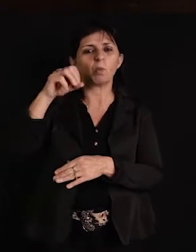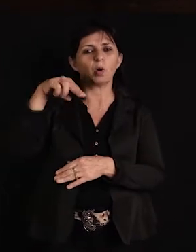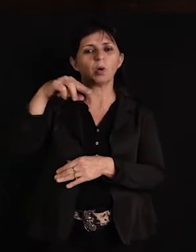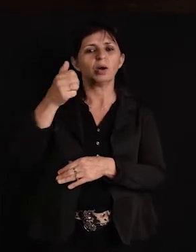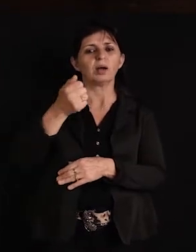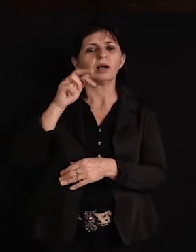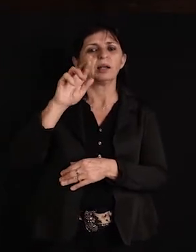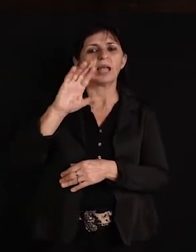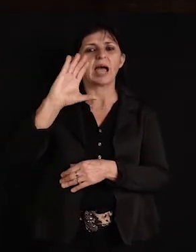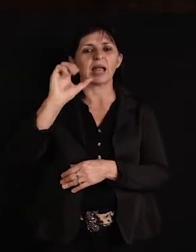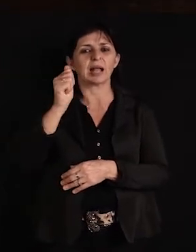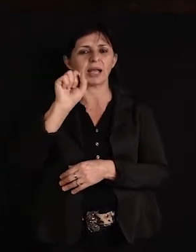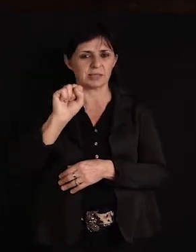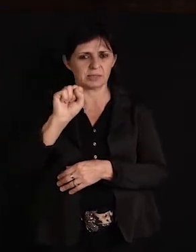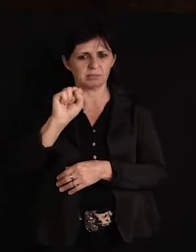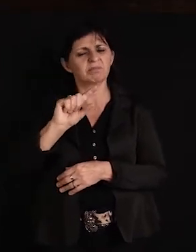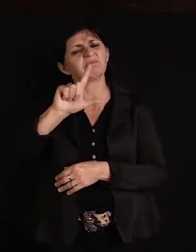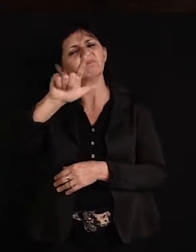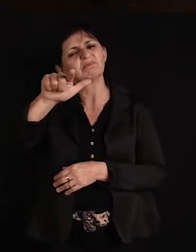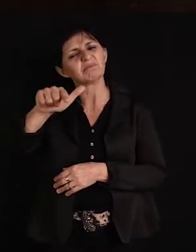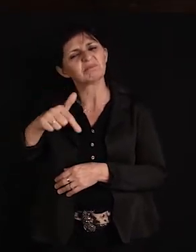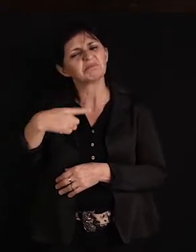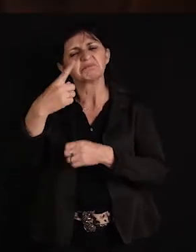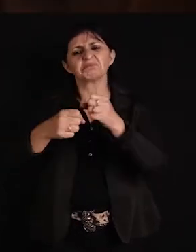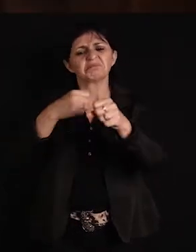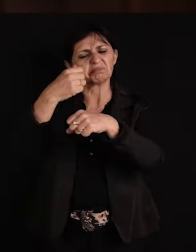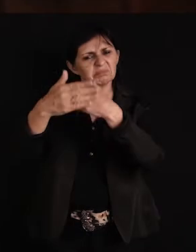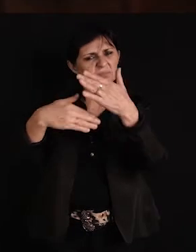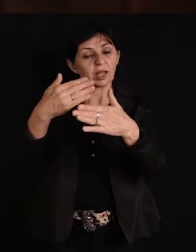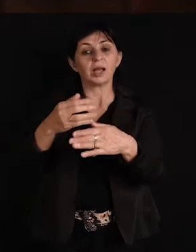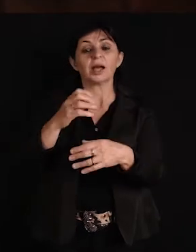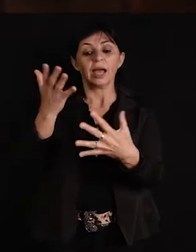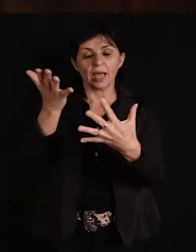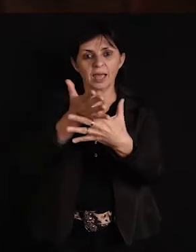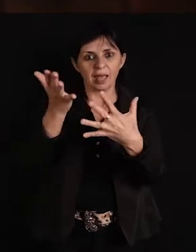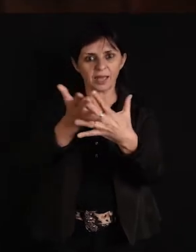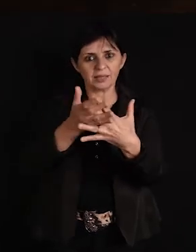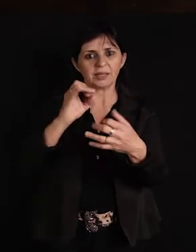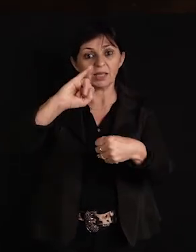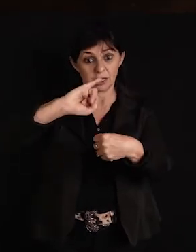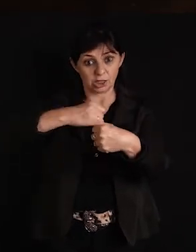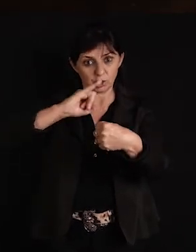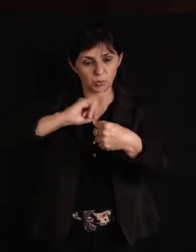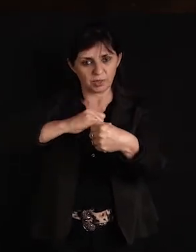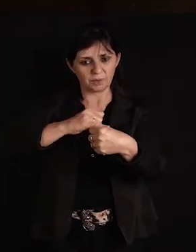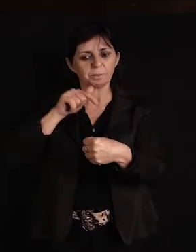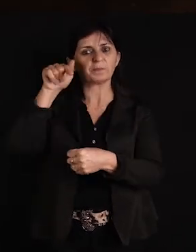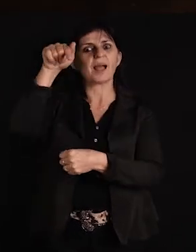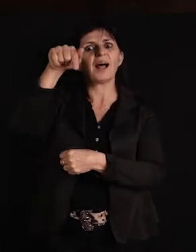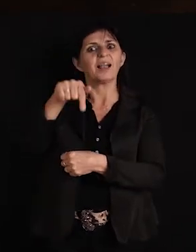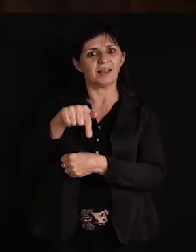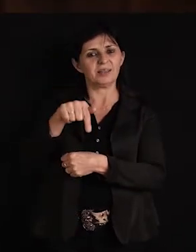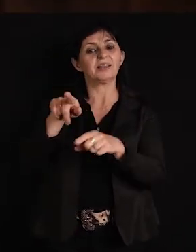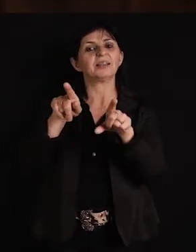tocar em Entrejuiz, município vizinho de Santo Anjo, minha terra. Nesse baile o Gildinho estava. Naquele baile, que foi a primeira vez que eu toquei, o